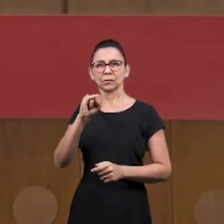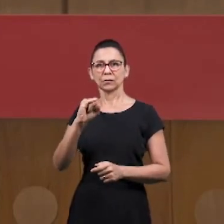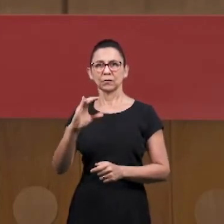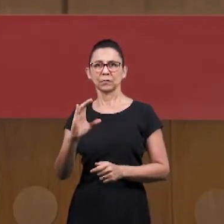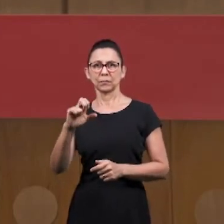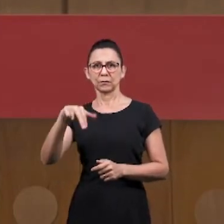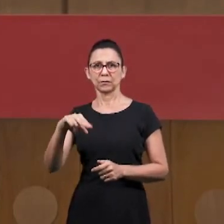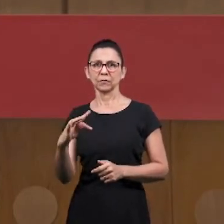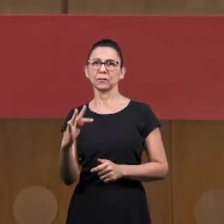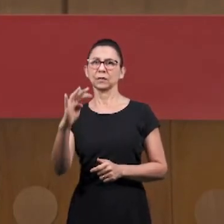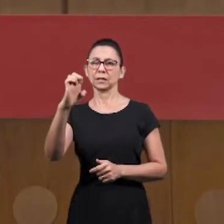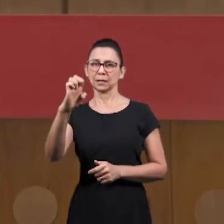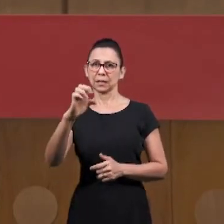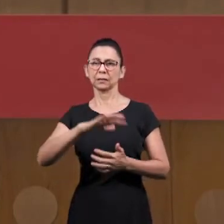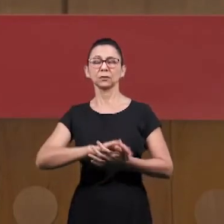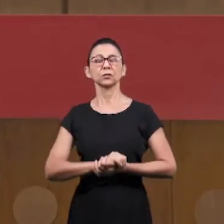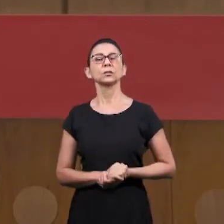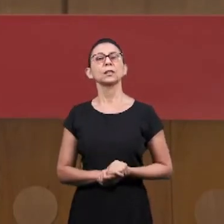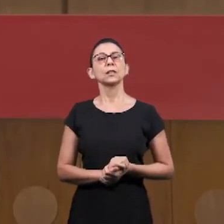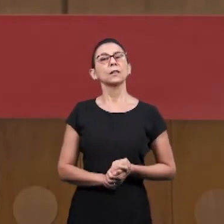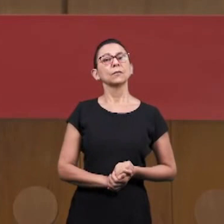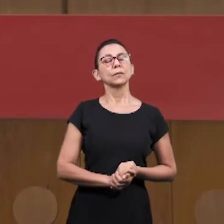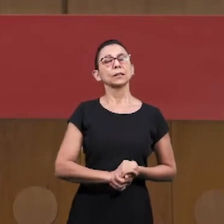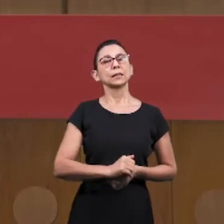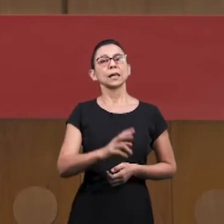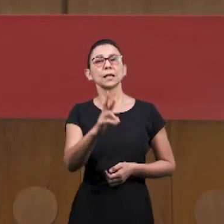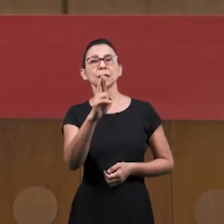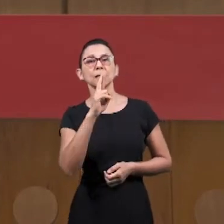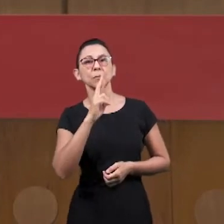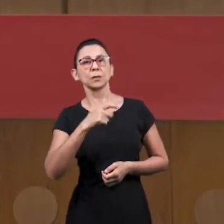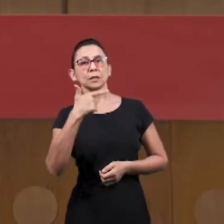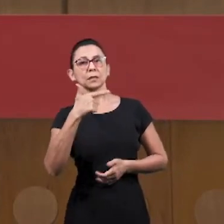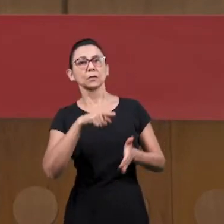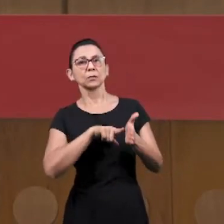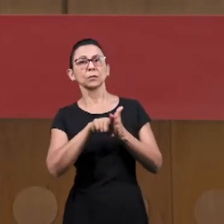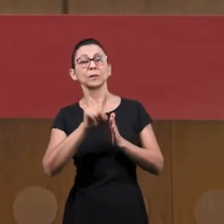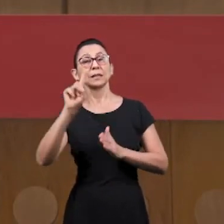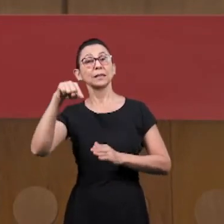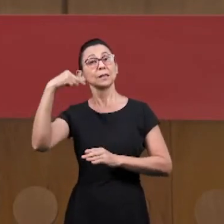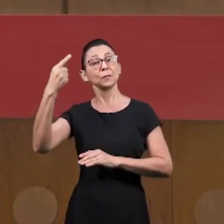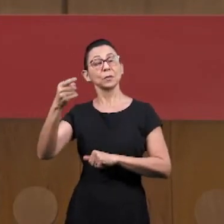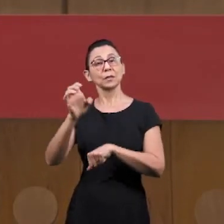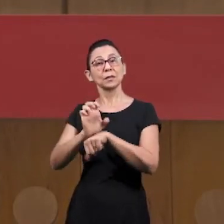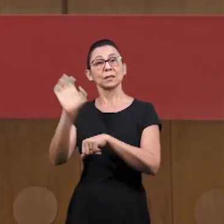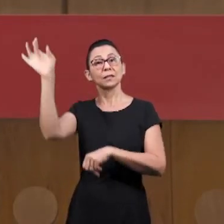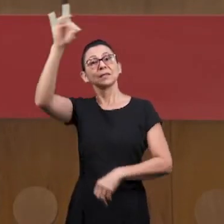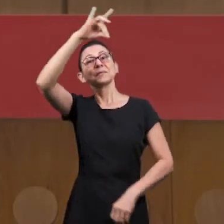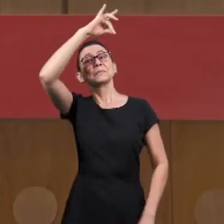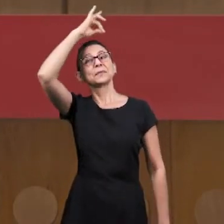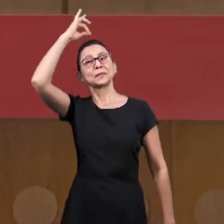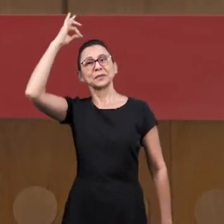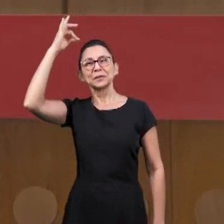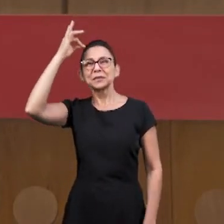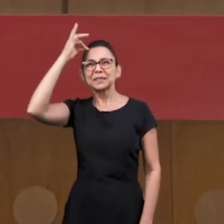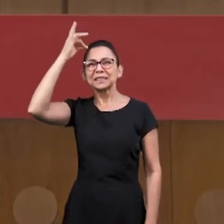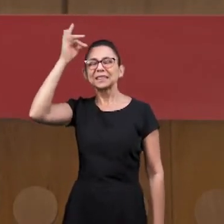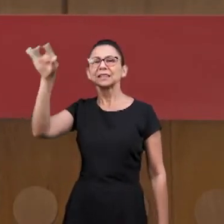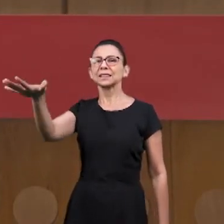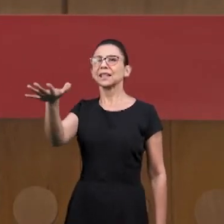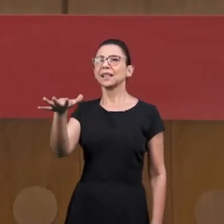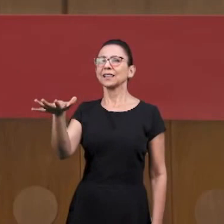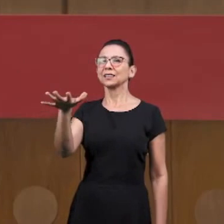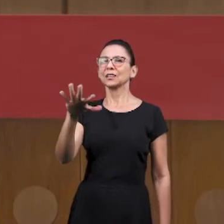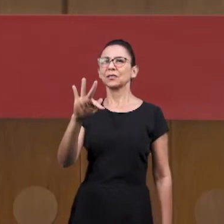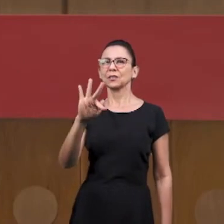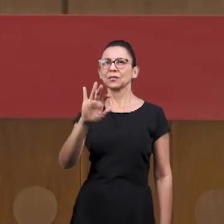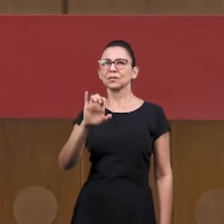E ela vai dar a primeira resposta, a segunda pergunta, e logo em seguida vamos para o estado do Espírito Santo, onde ali o